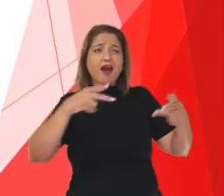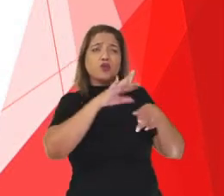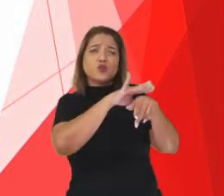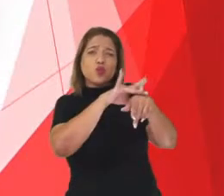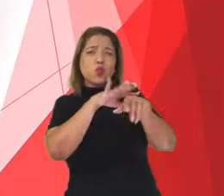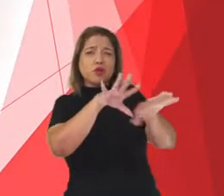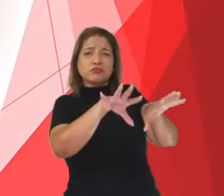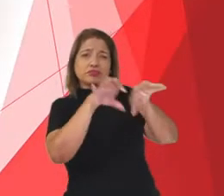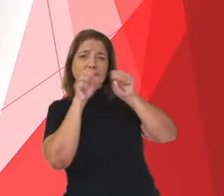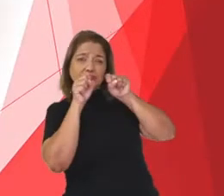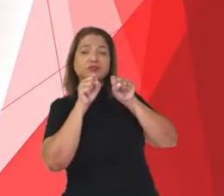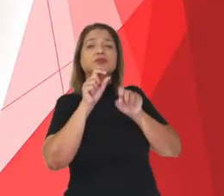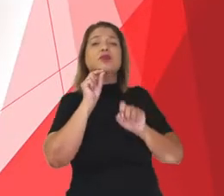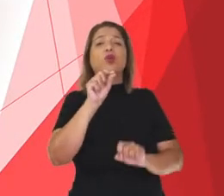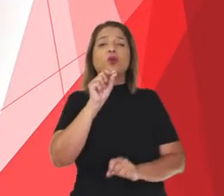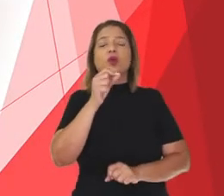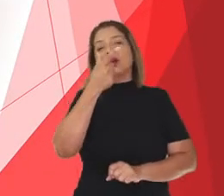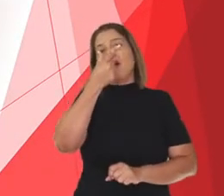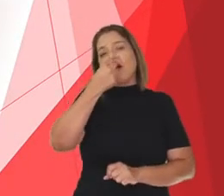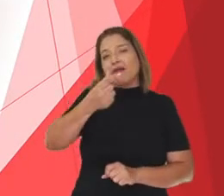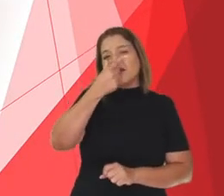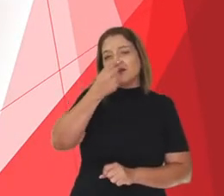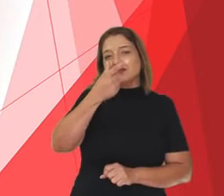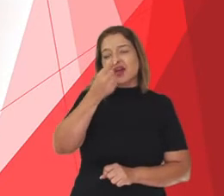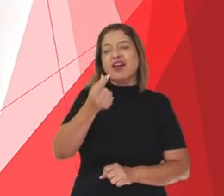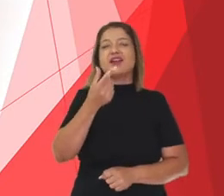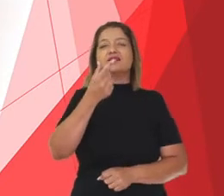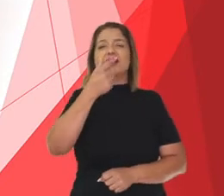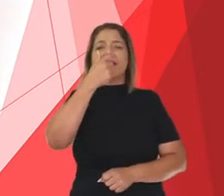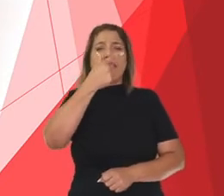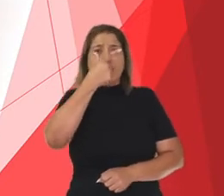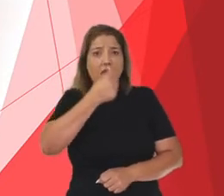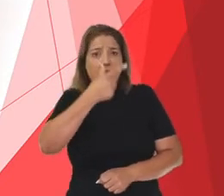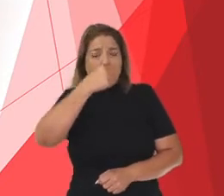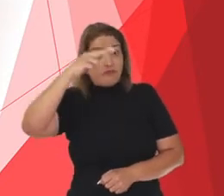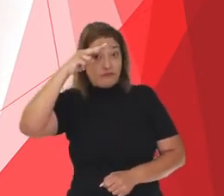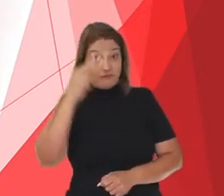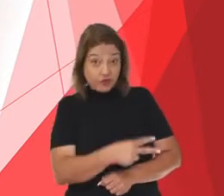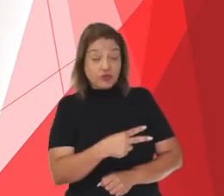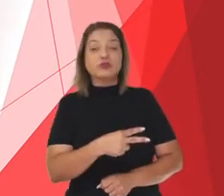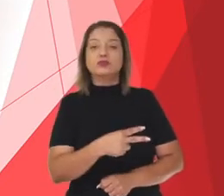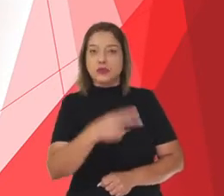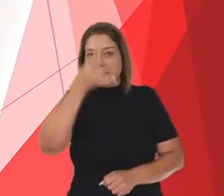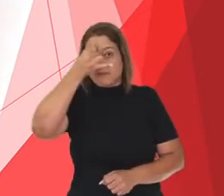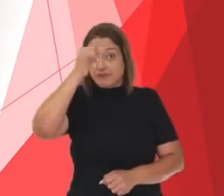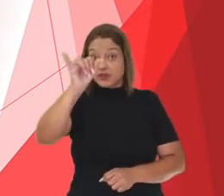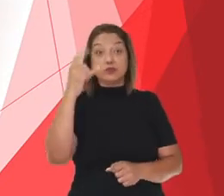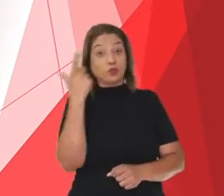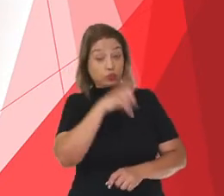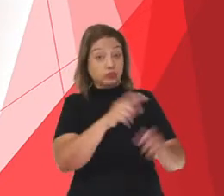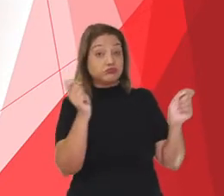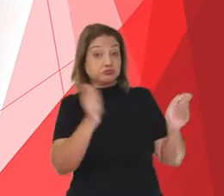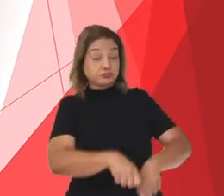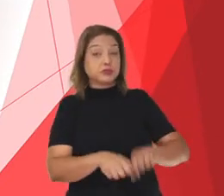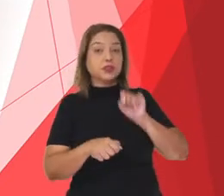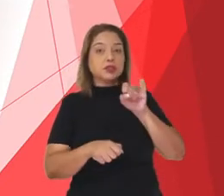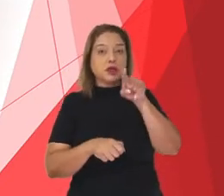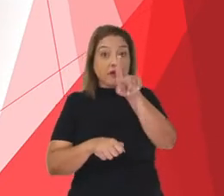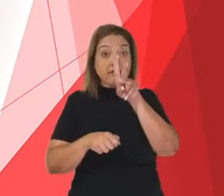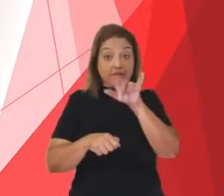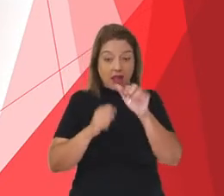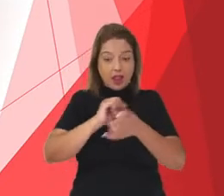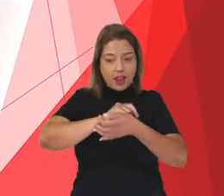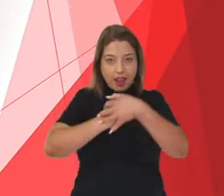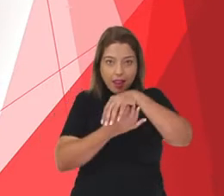respiratórias, como resfriados e gripes. Quando for lavar as mãos, tenha em